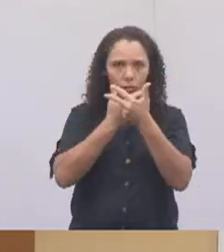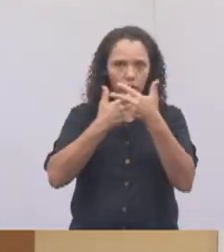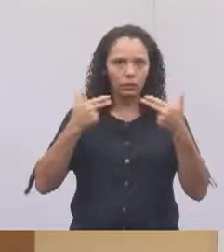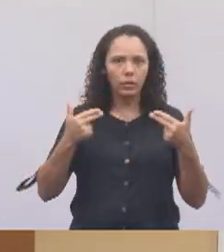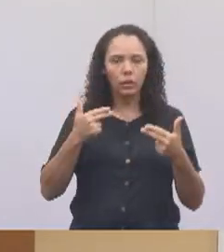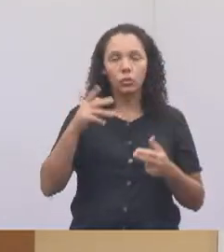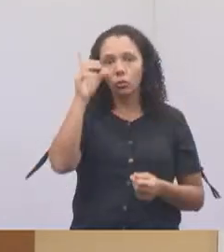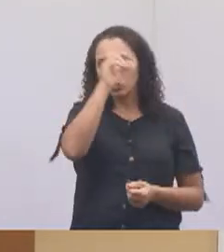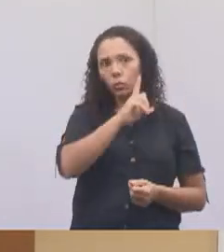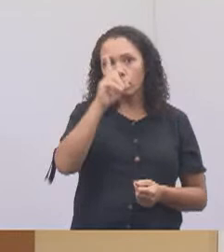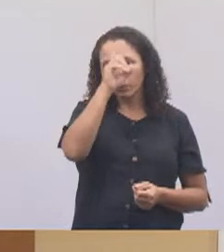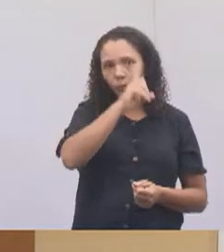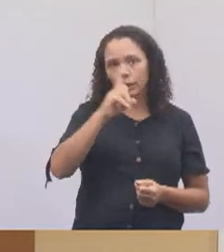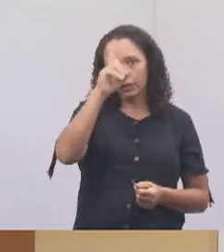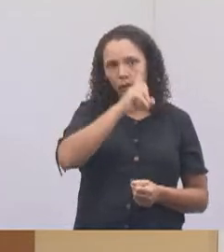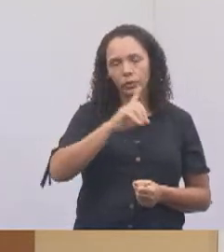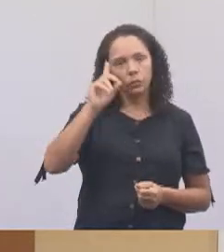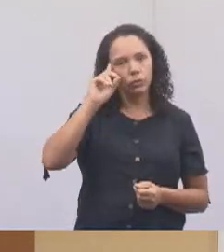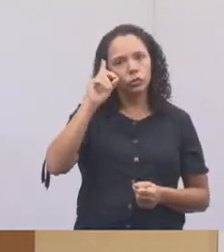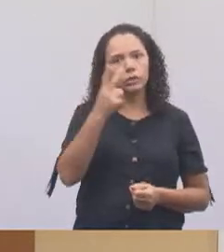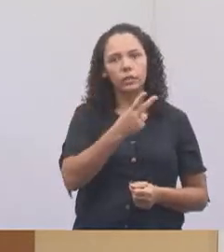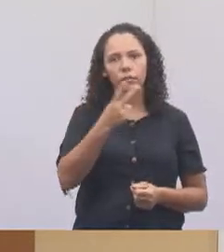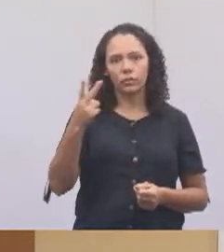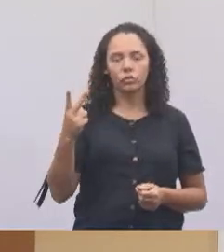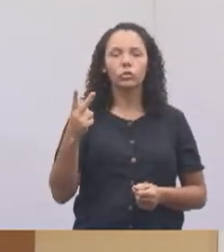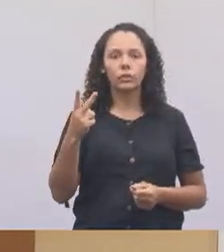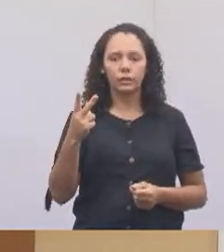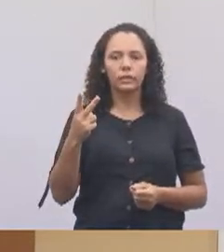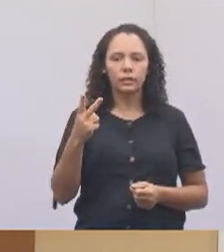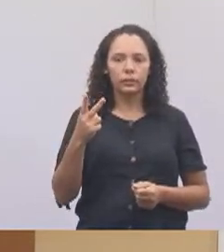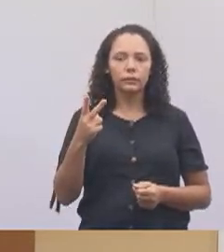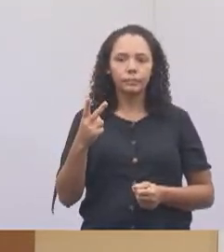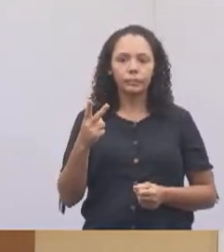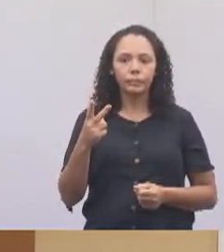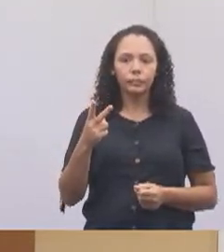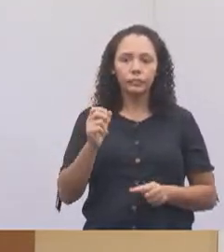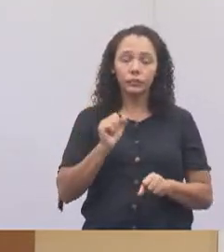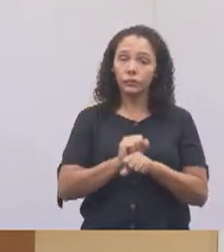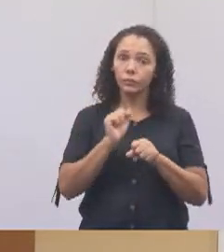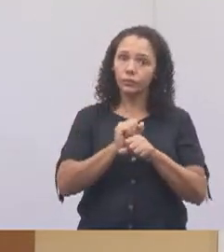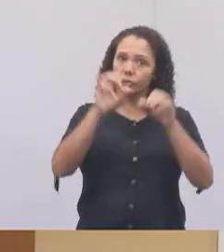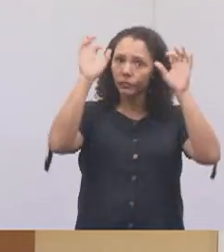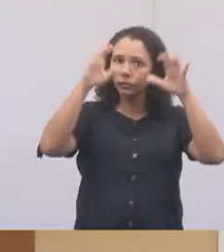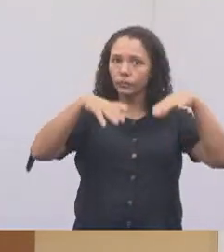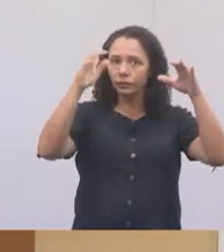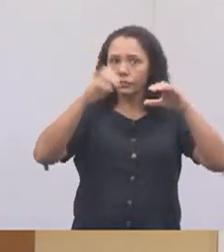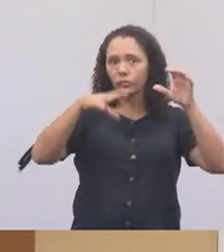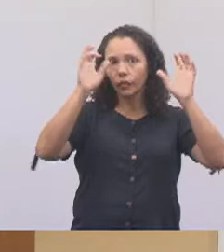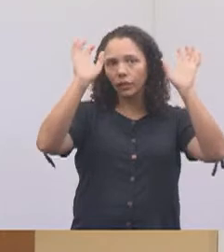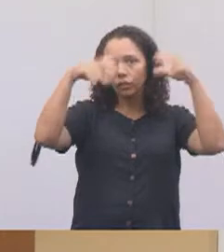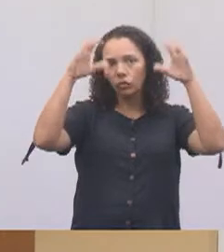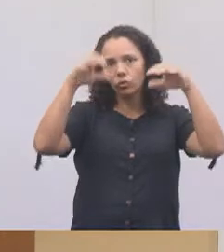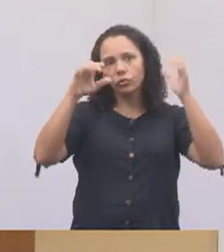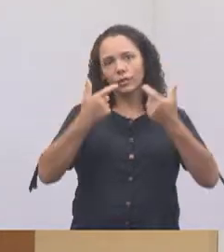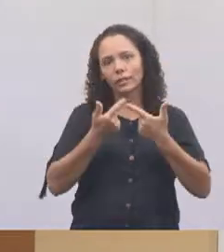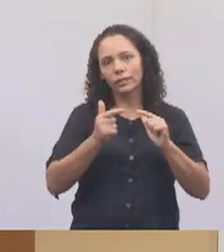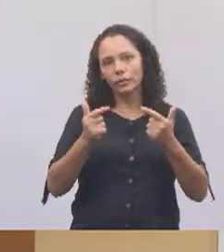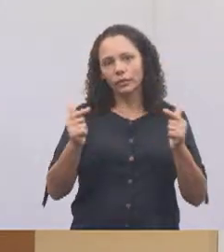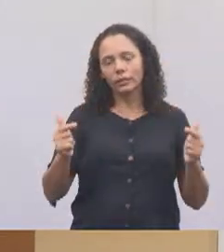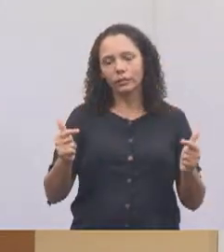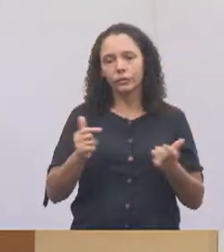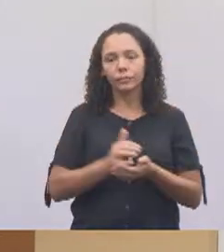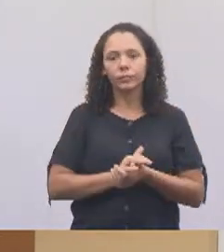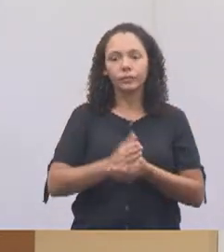canceata vai ter sido dia 8, a gente mudou para o dia 22 por causa da chuva. Então, eu espero que realmente não chova. E eu gostaria muito de agradecer a